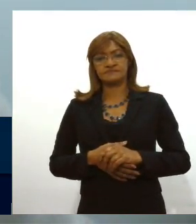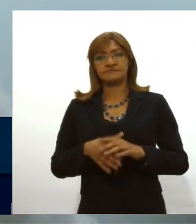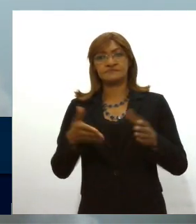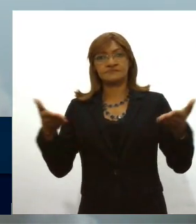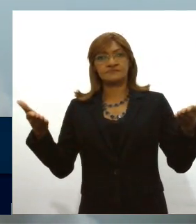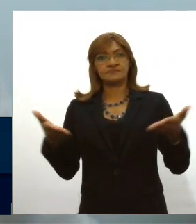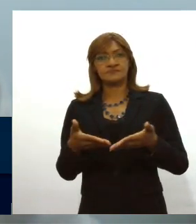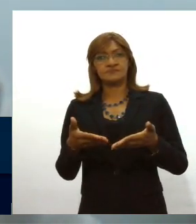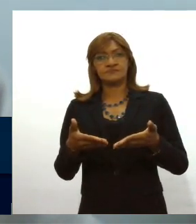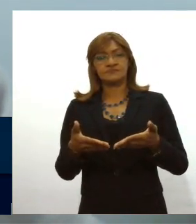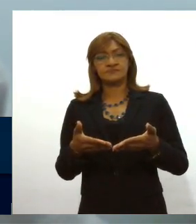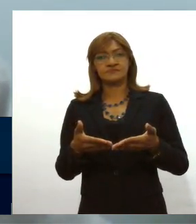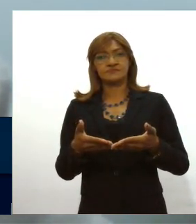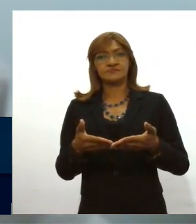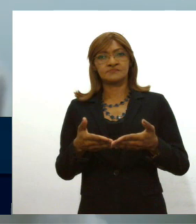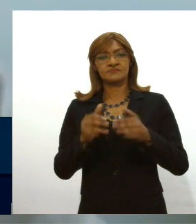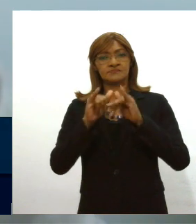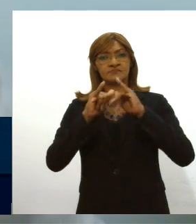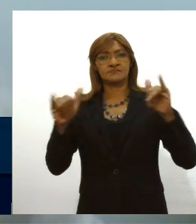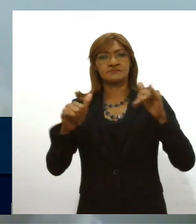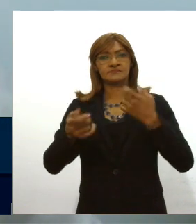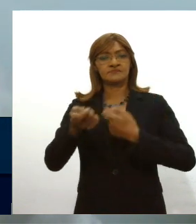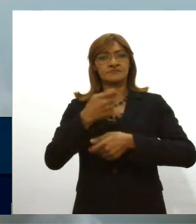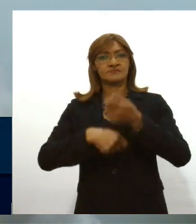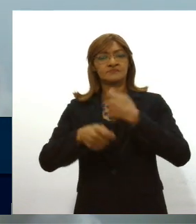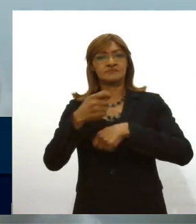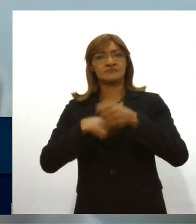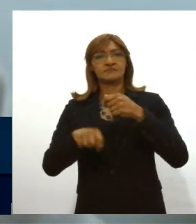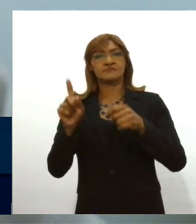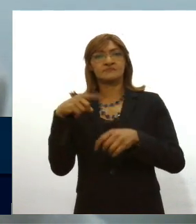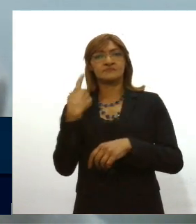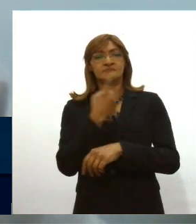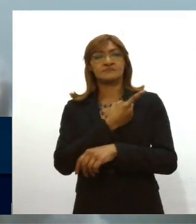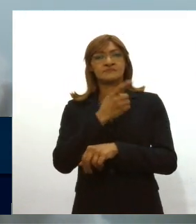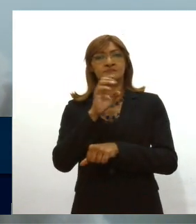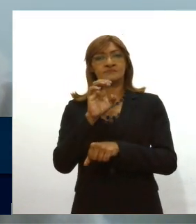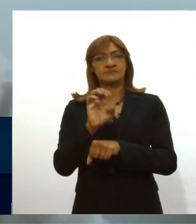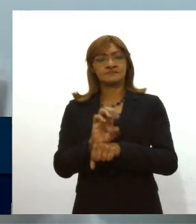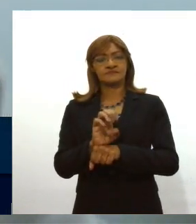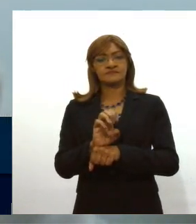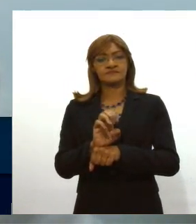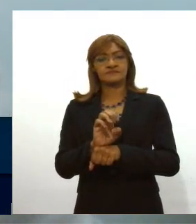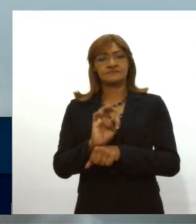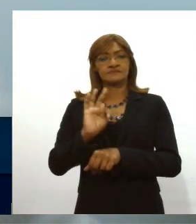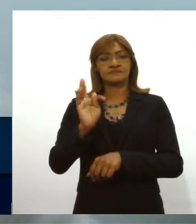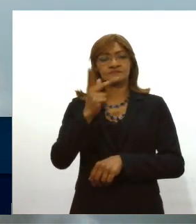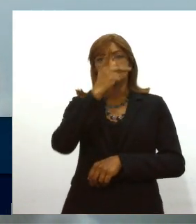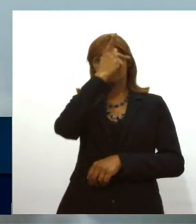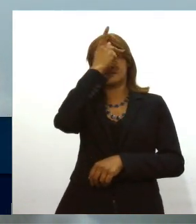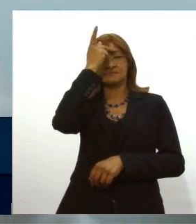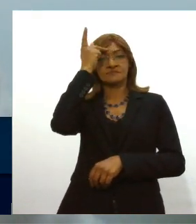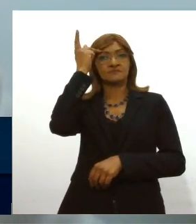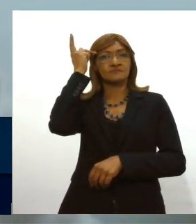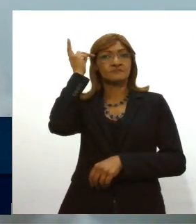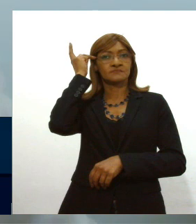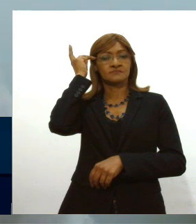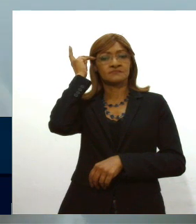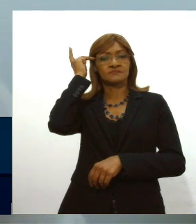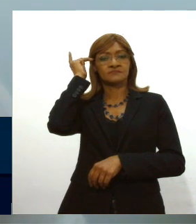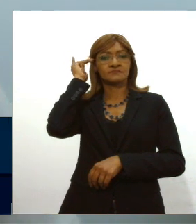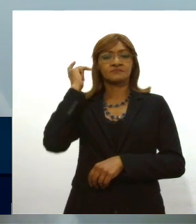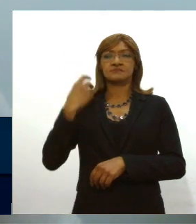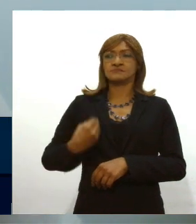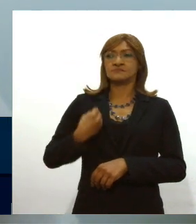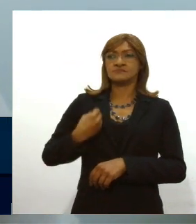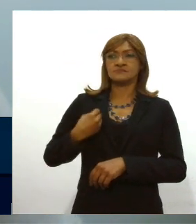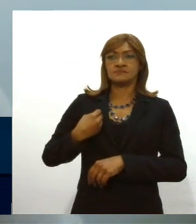dia de hoje para a economia do nosso estado para as pessoas que residem e trafegam por